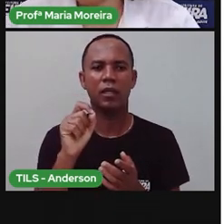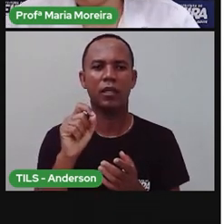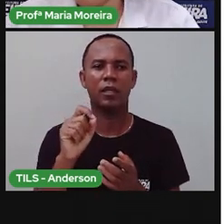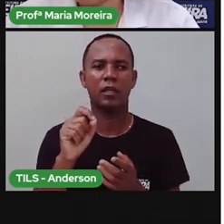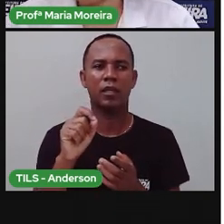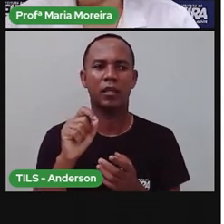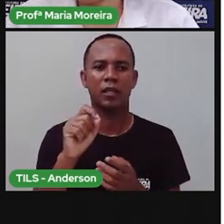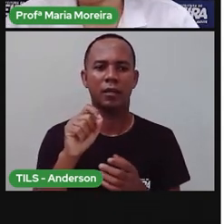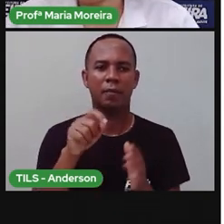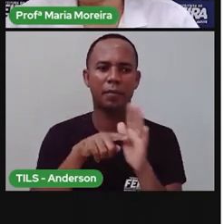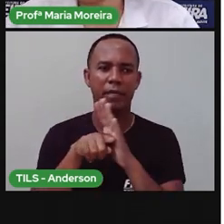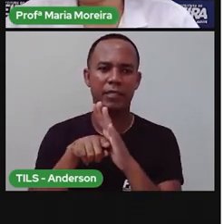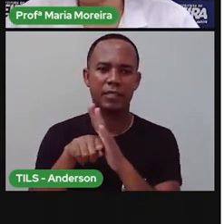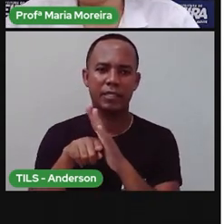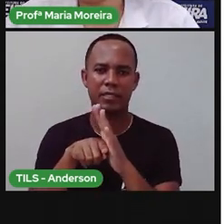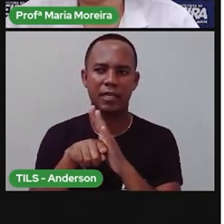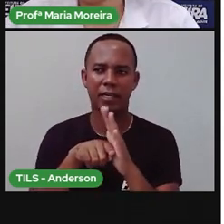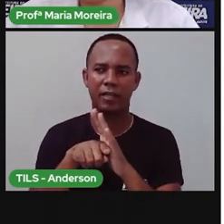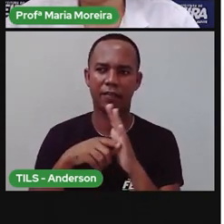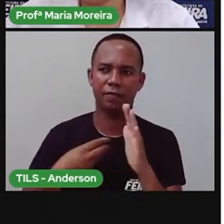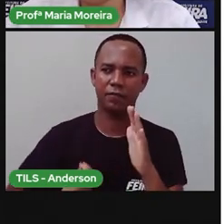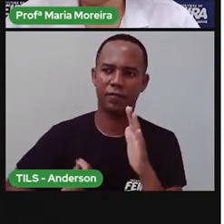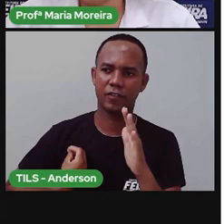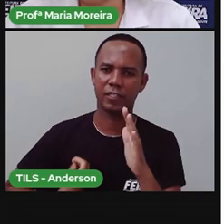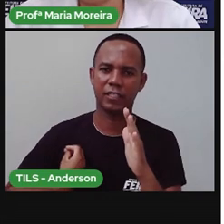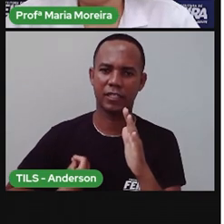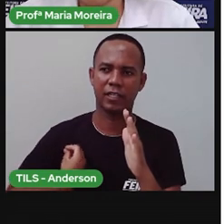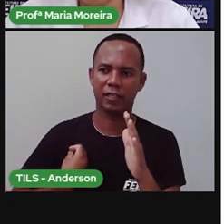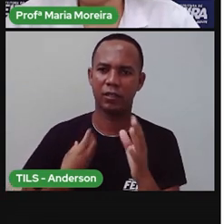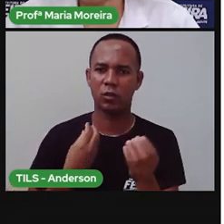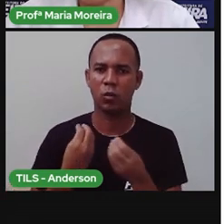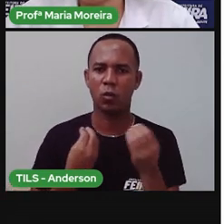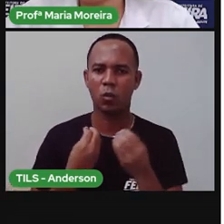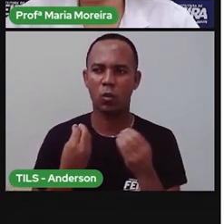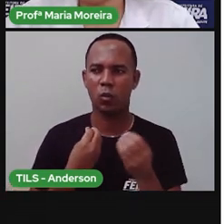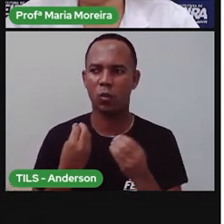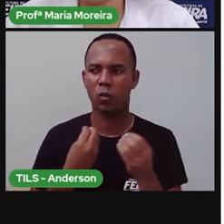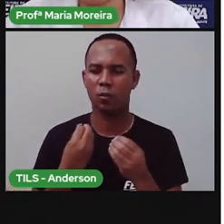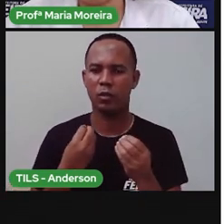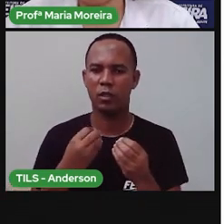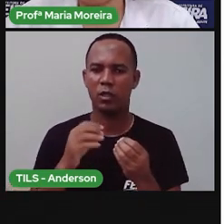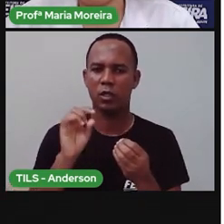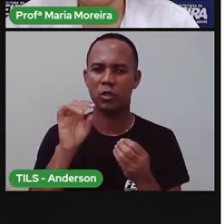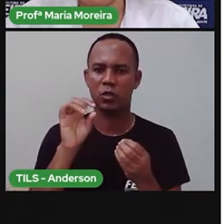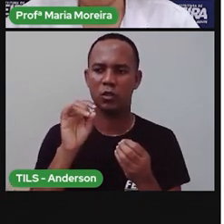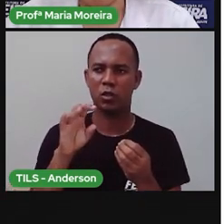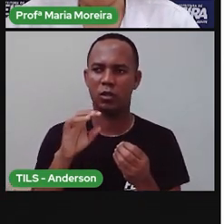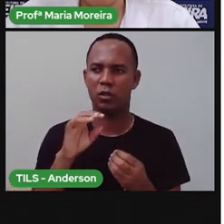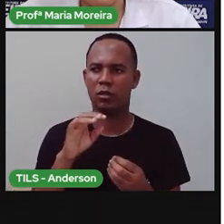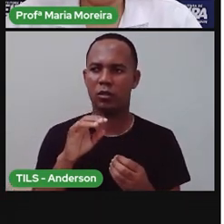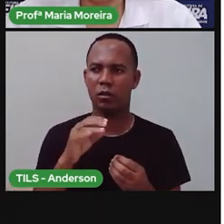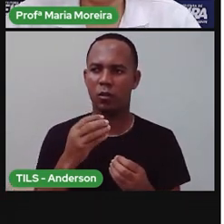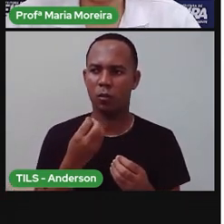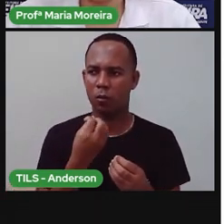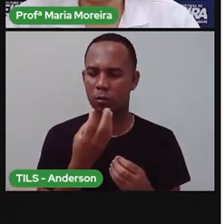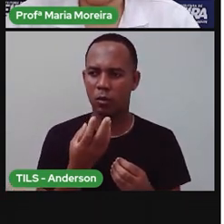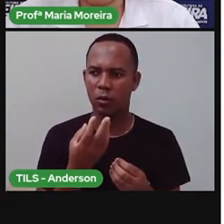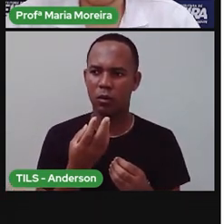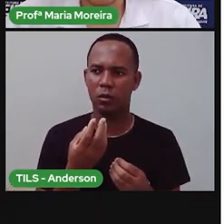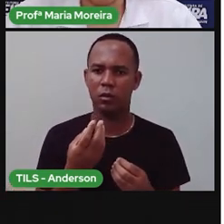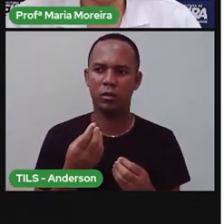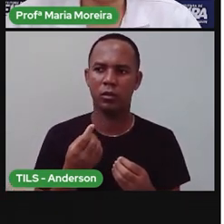E que tal pesquisar sobre isso? E aí, vamos lá pesquisar sobre ecologia? Bom, na